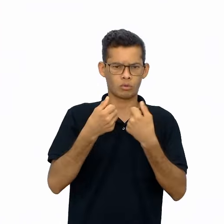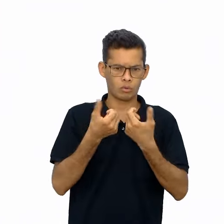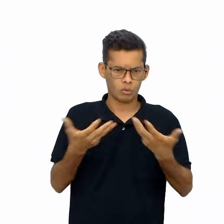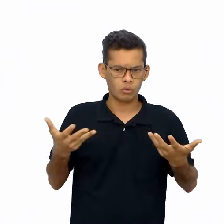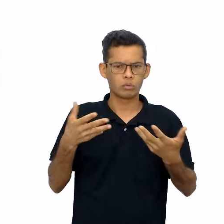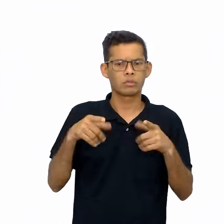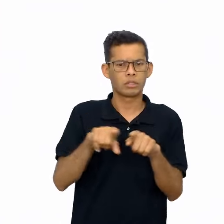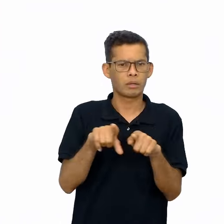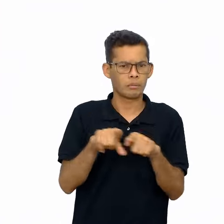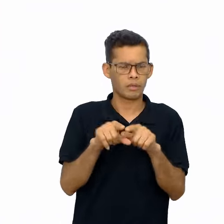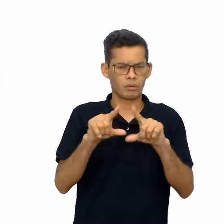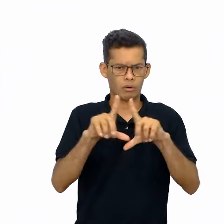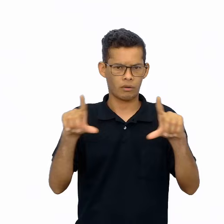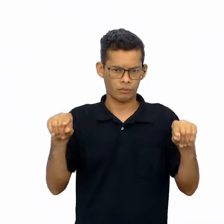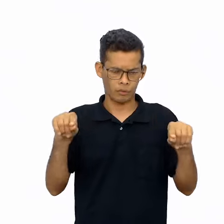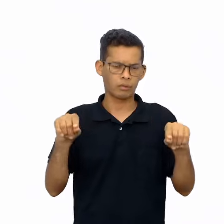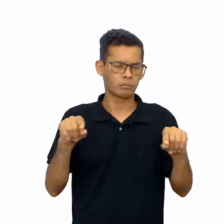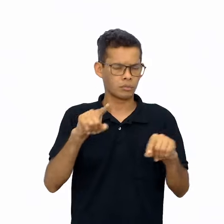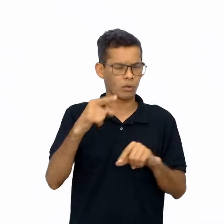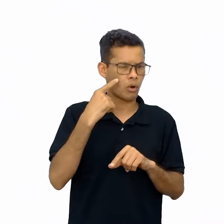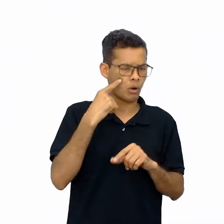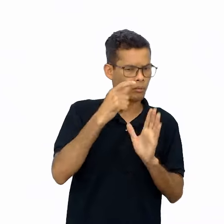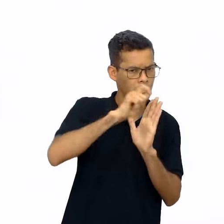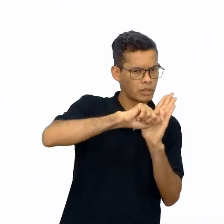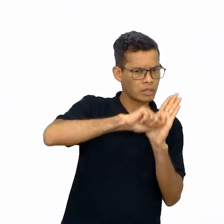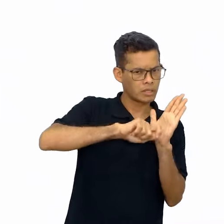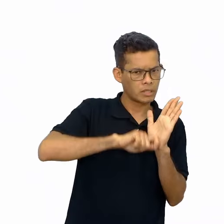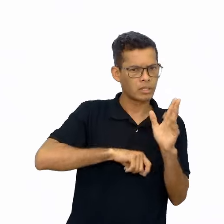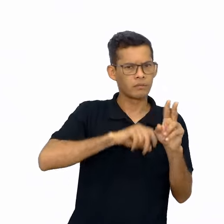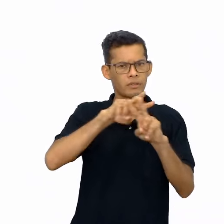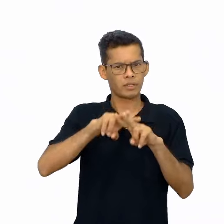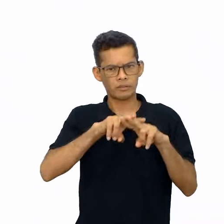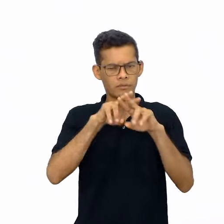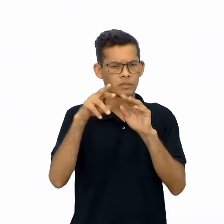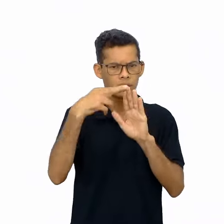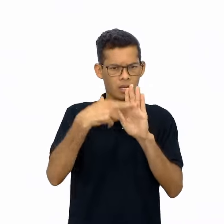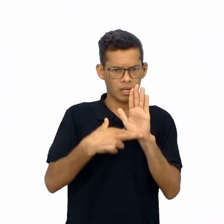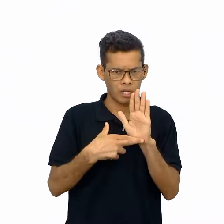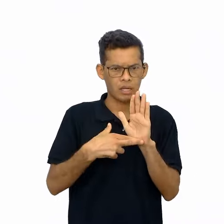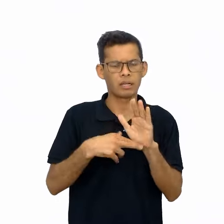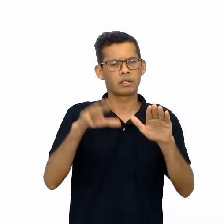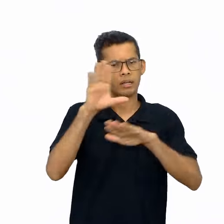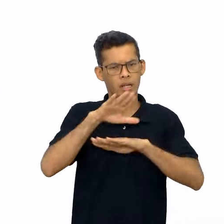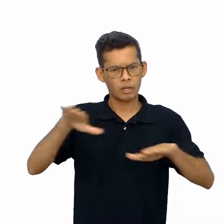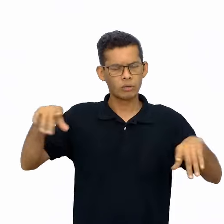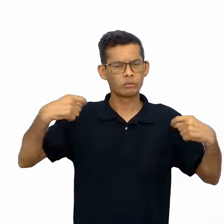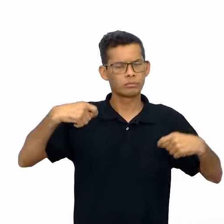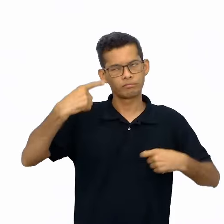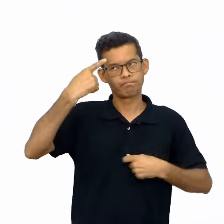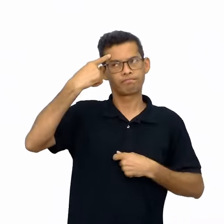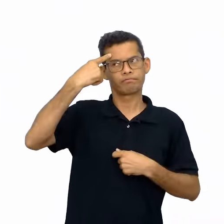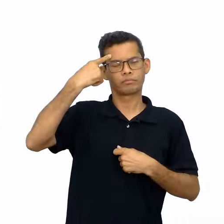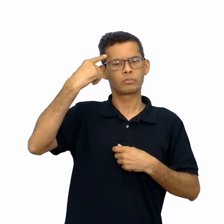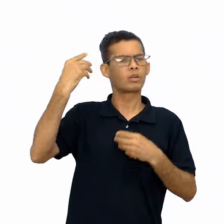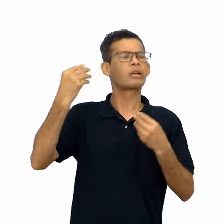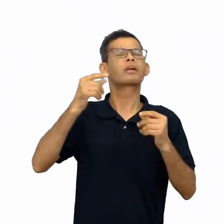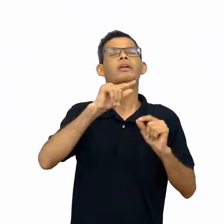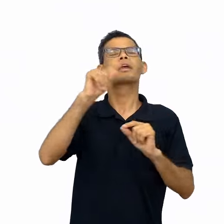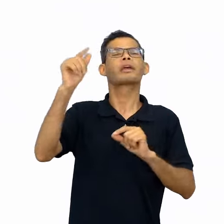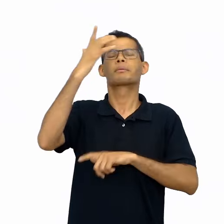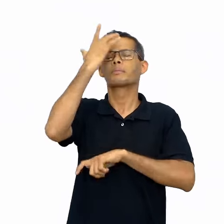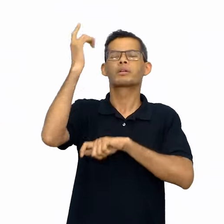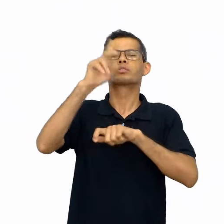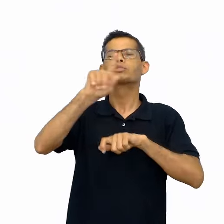que, tanto para escrever quanto para revisar as regras, os estudantes devem pensar em quem lerá essas